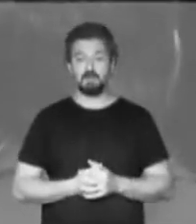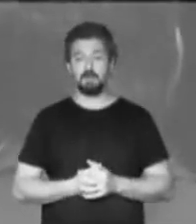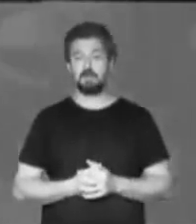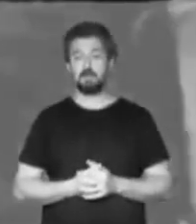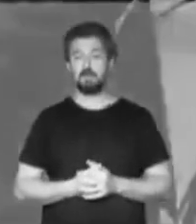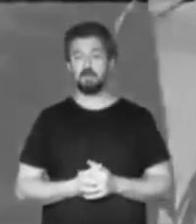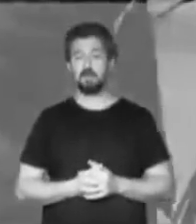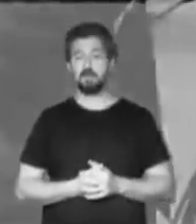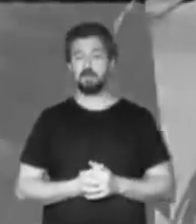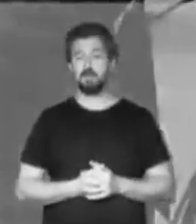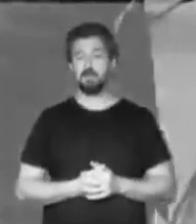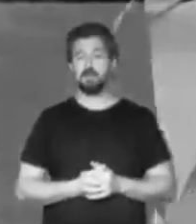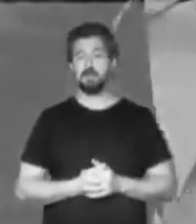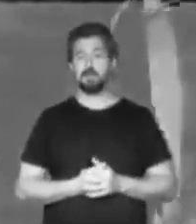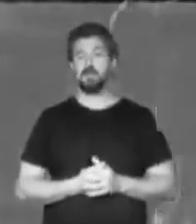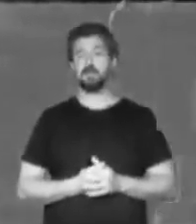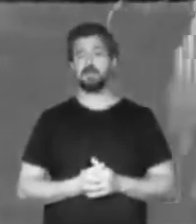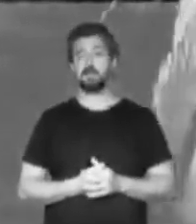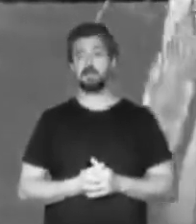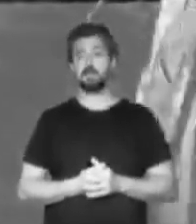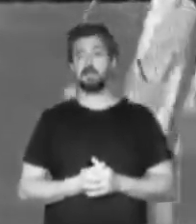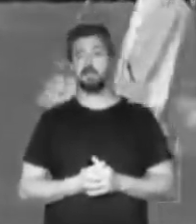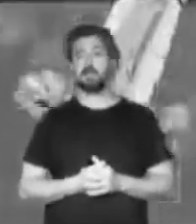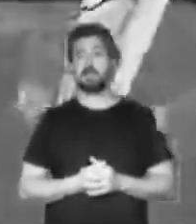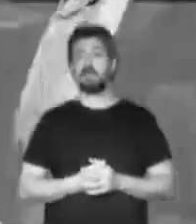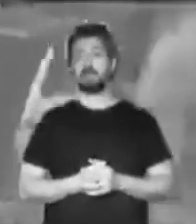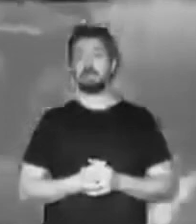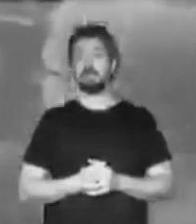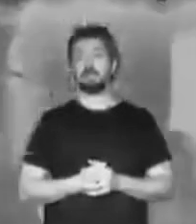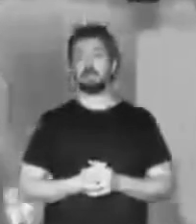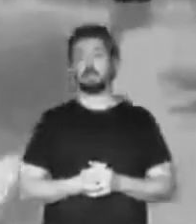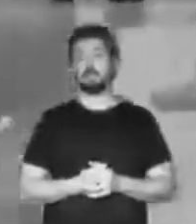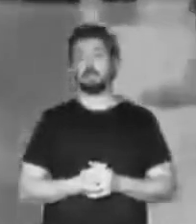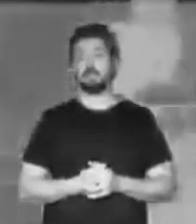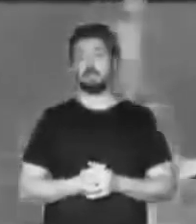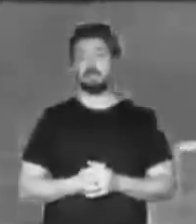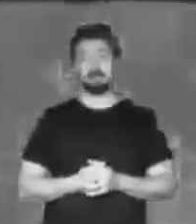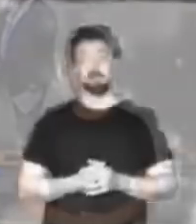porque estão se vendendo. Nós não vamos aceitar aqui.